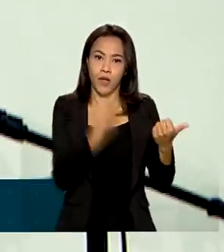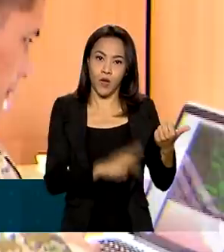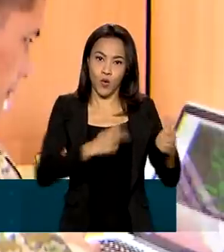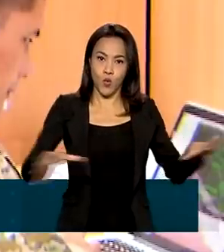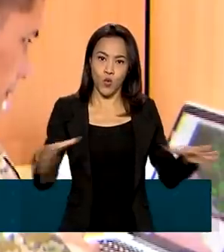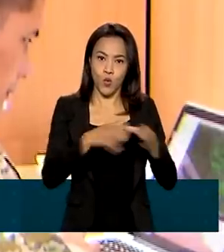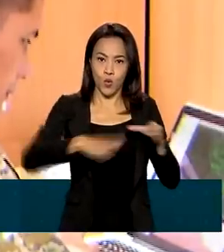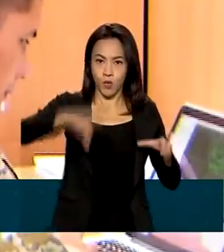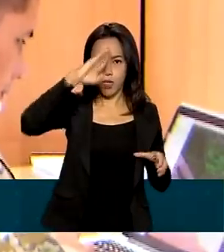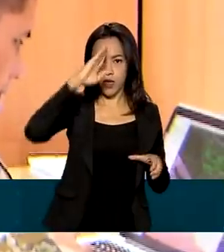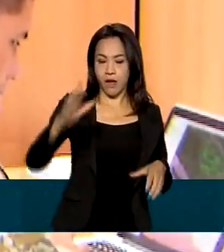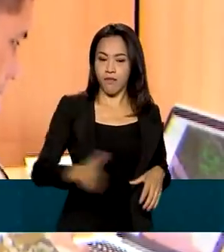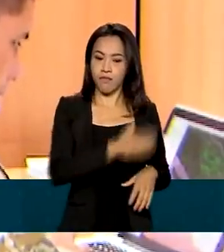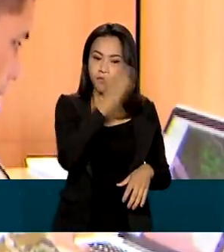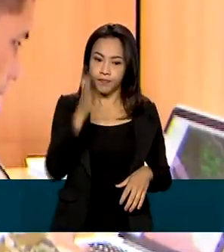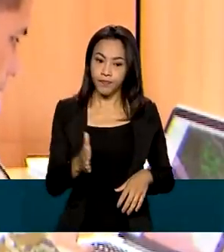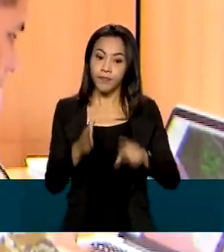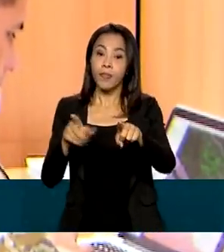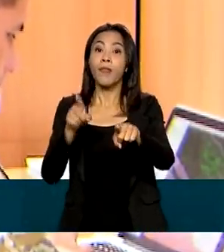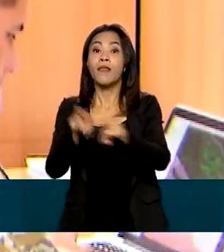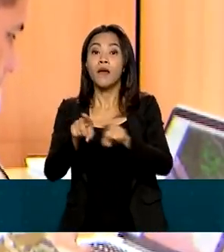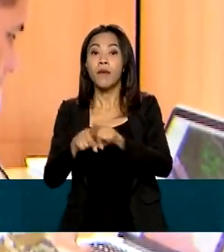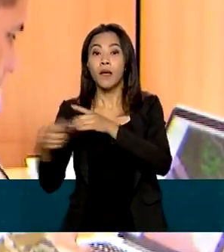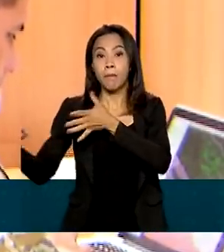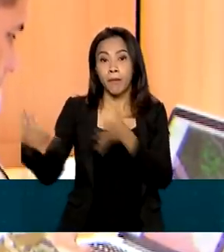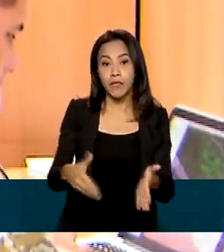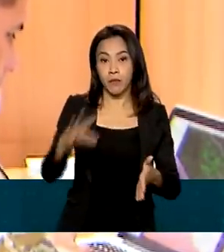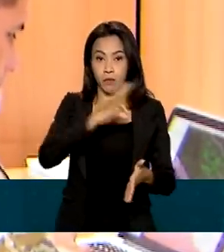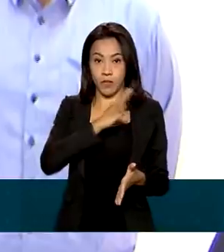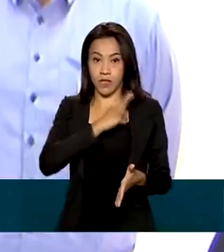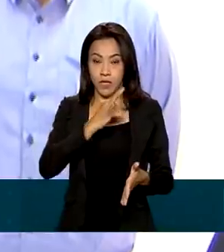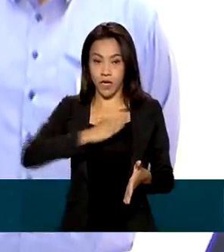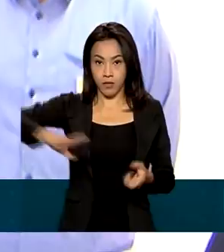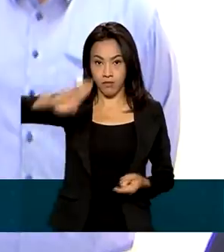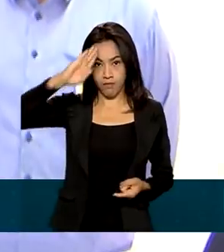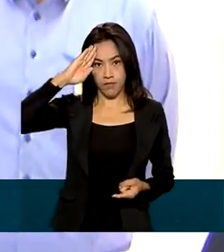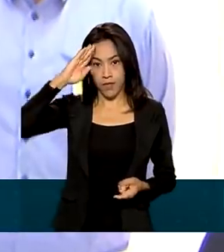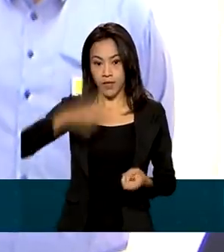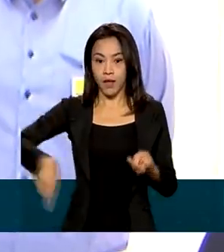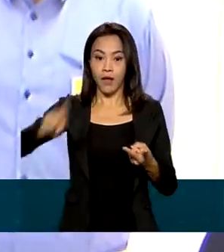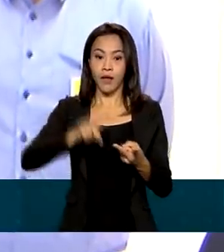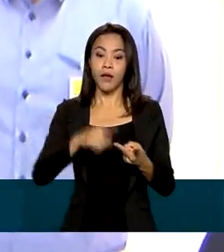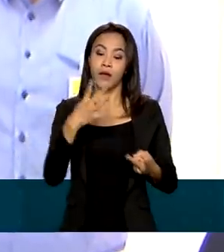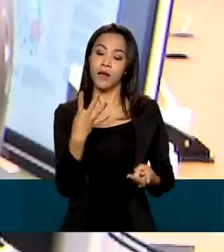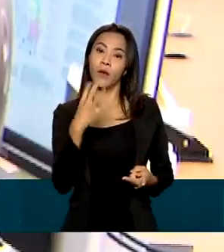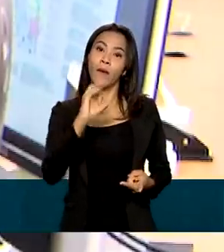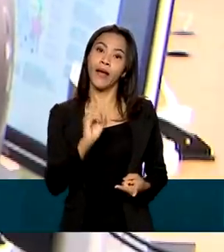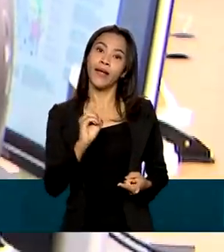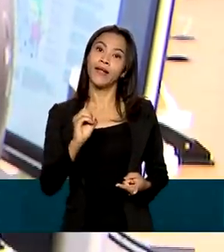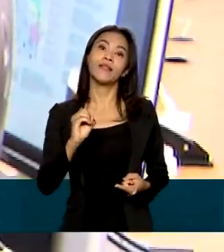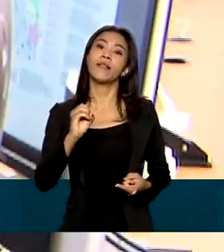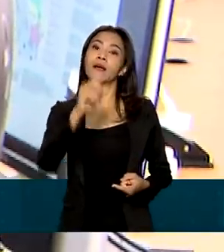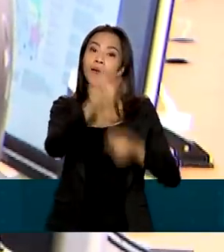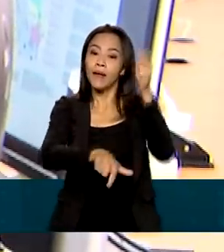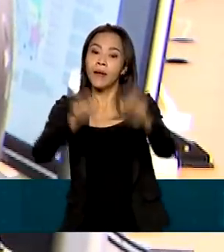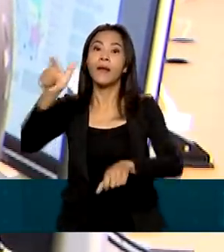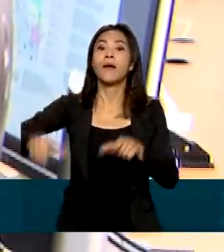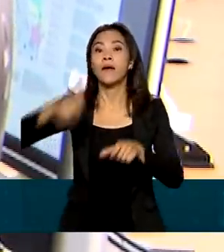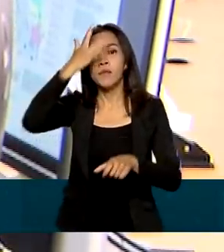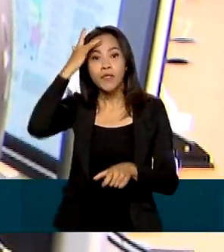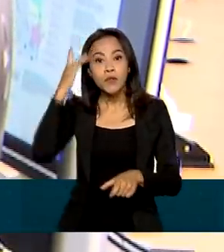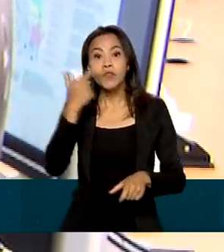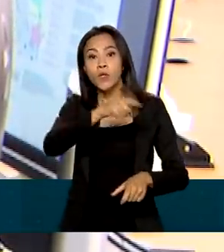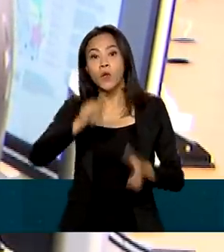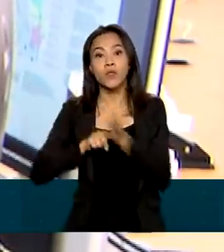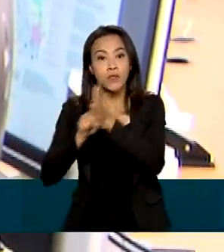tropas. Também participam das atividades policiais militares e 40 civis da ONU e da Rede Brasileira de Pesquisa